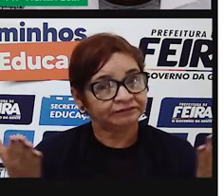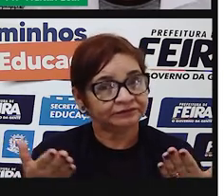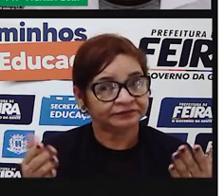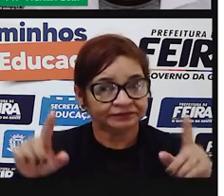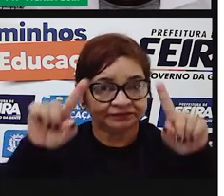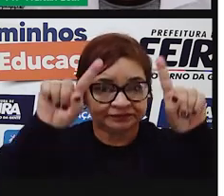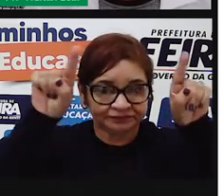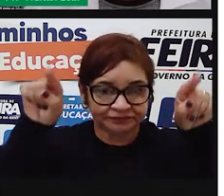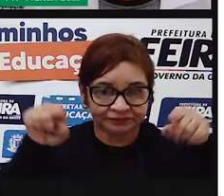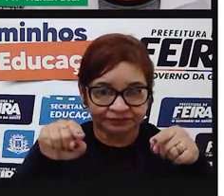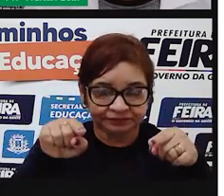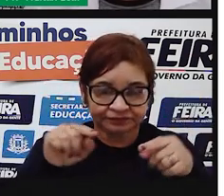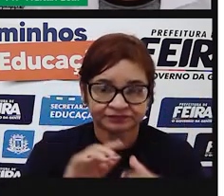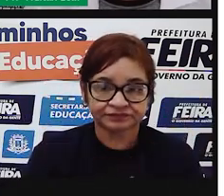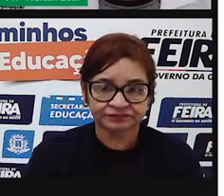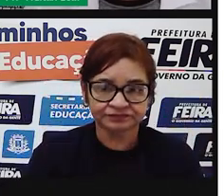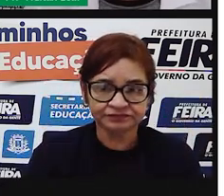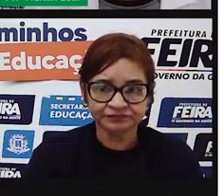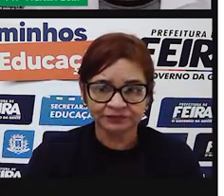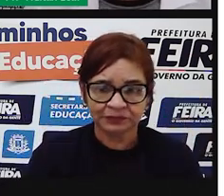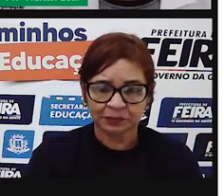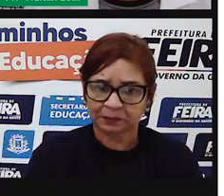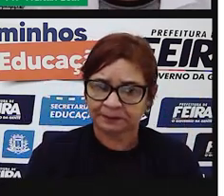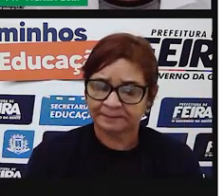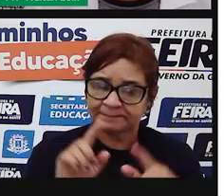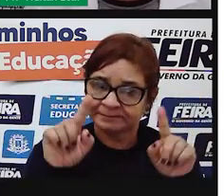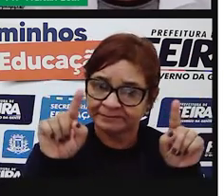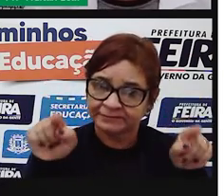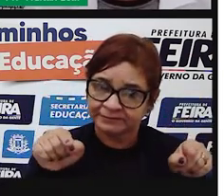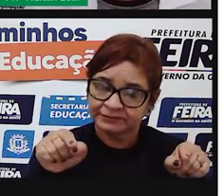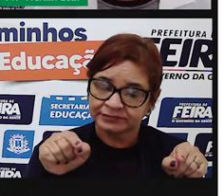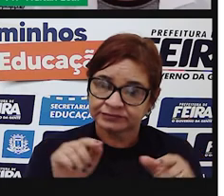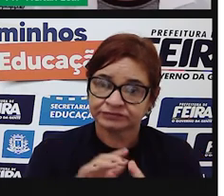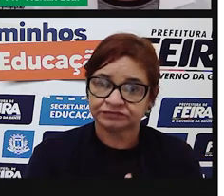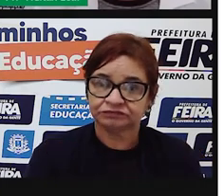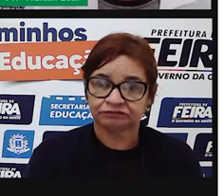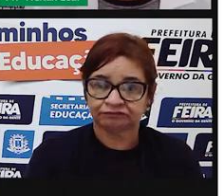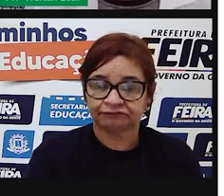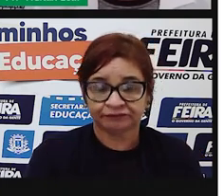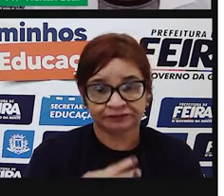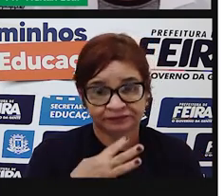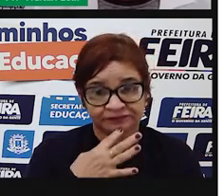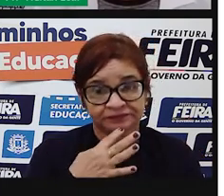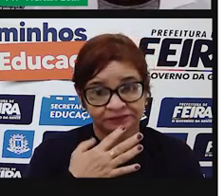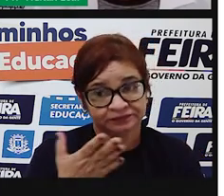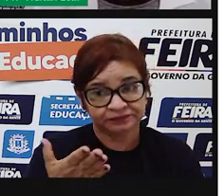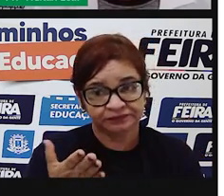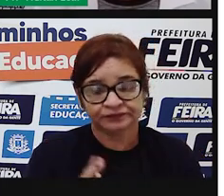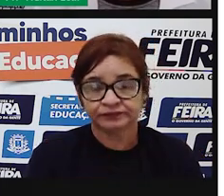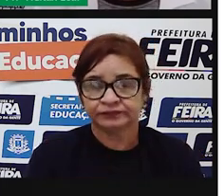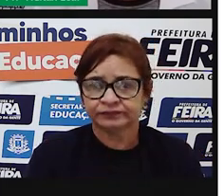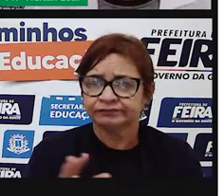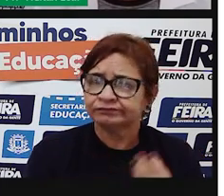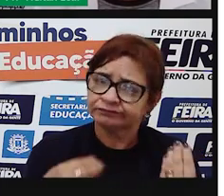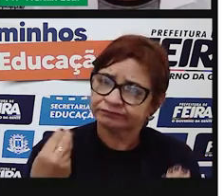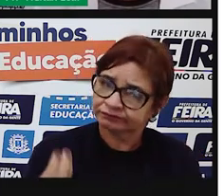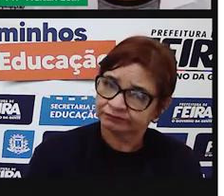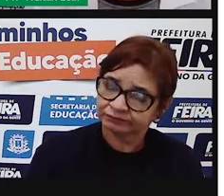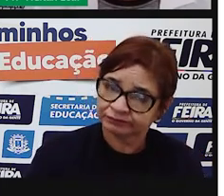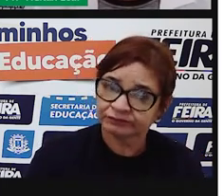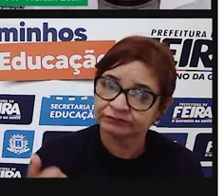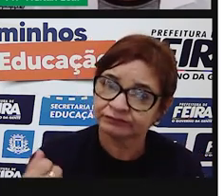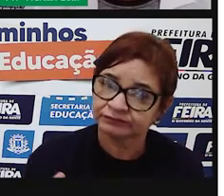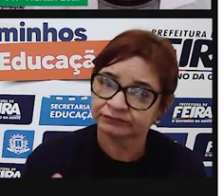Parênteses. Esses dois sinais curvos em forma de arco, que nós conhecemos muito bem. Quando é que nós utilizamos